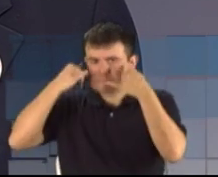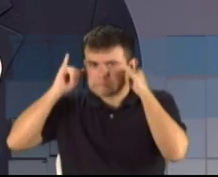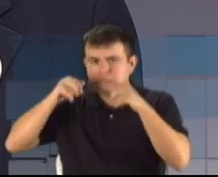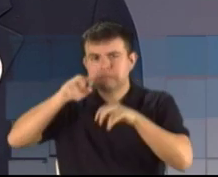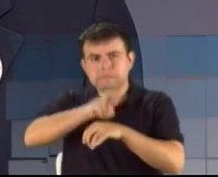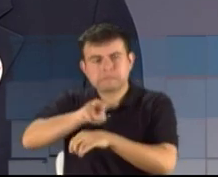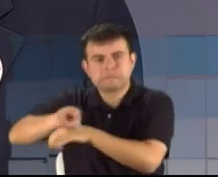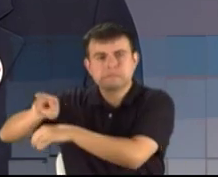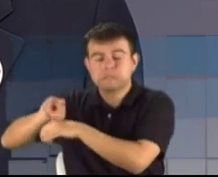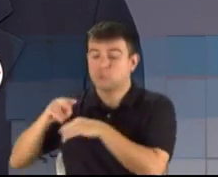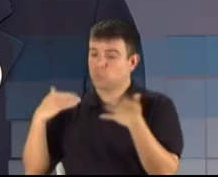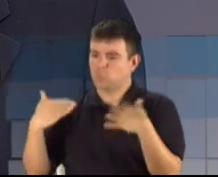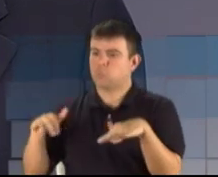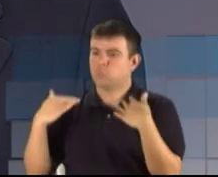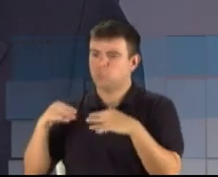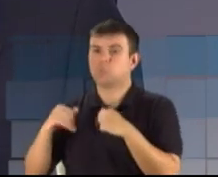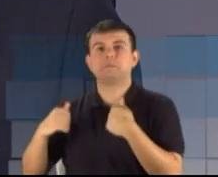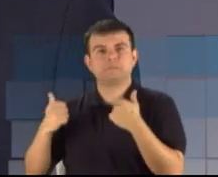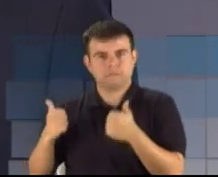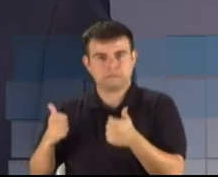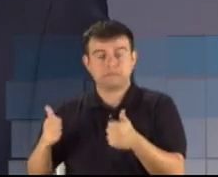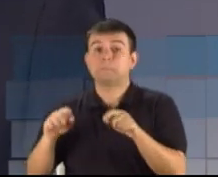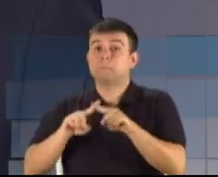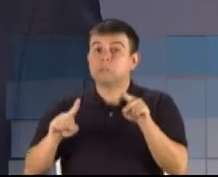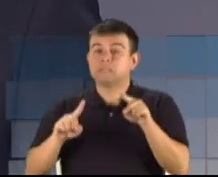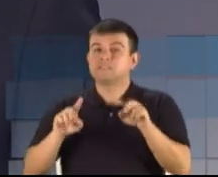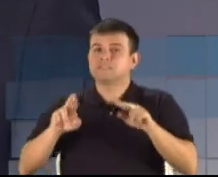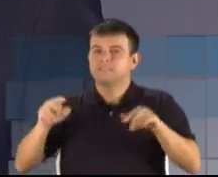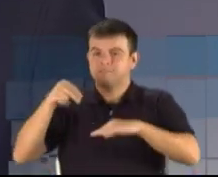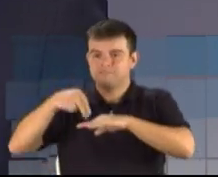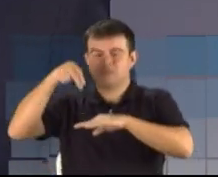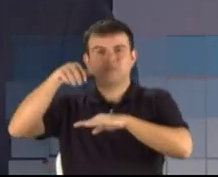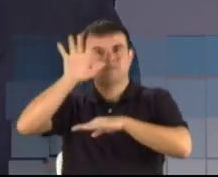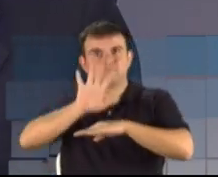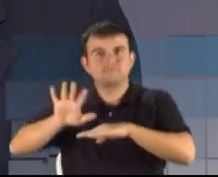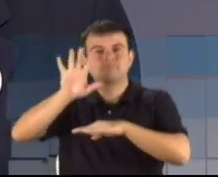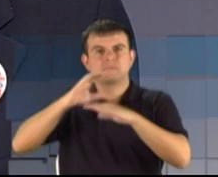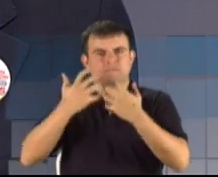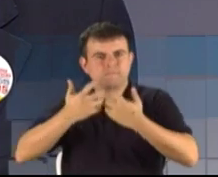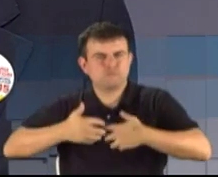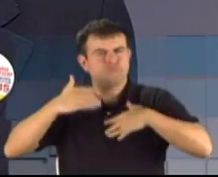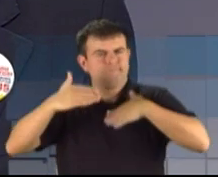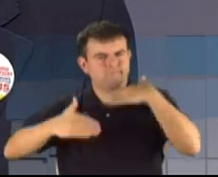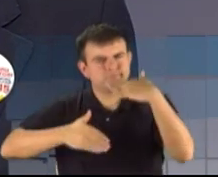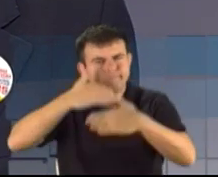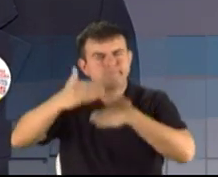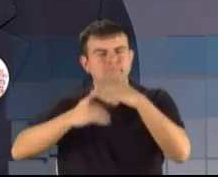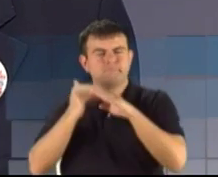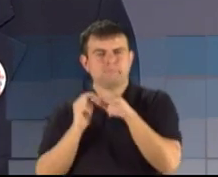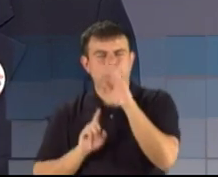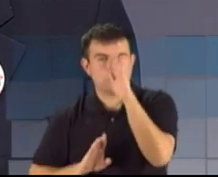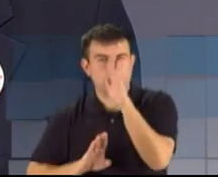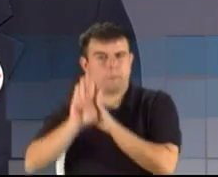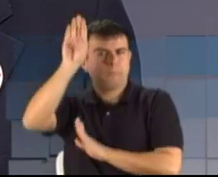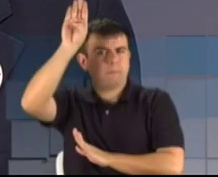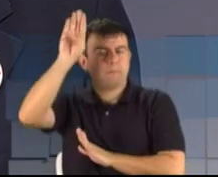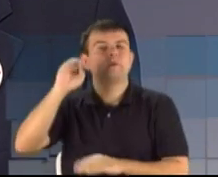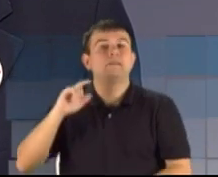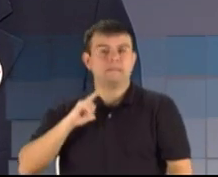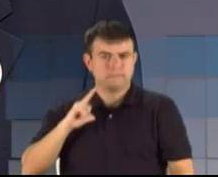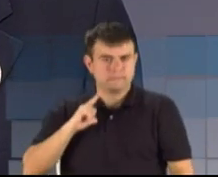comparada com essa outra parte que anda, que funciona mais, mais desenvolvida,